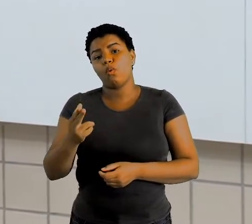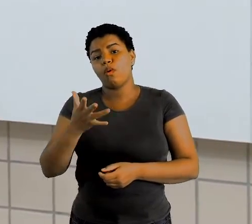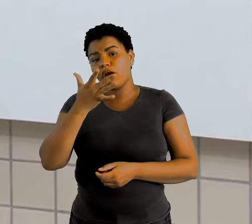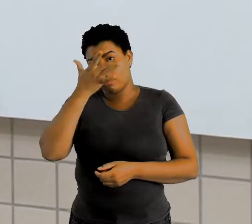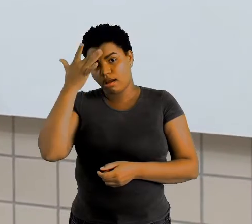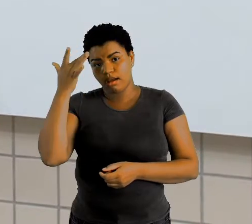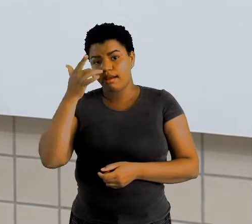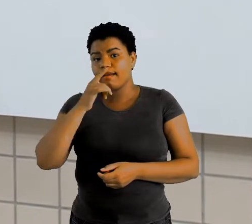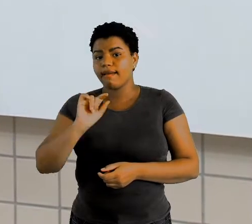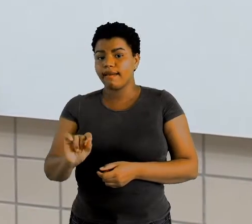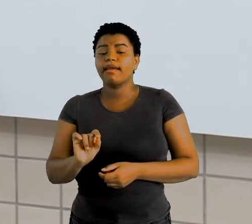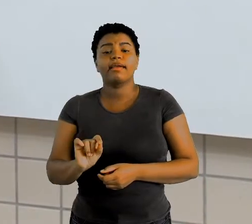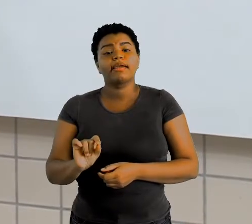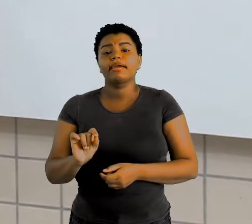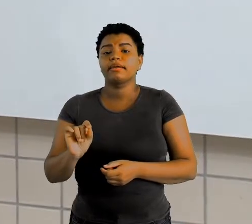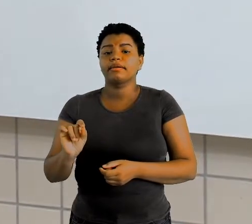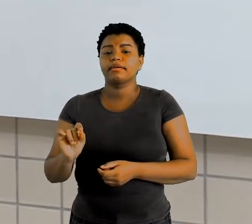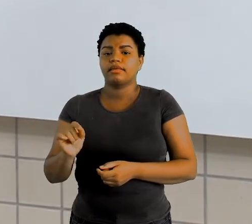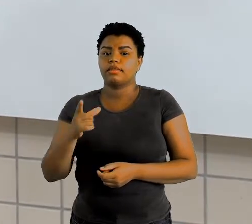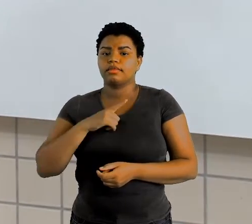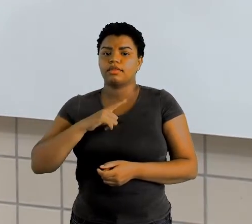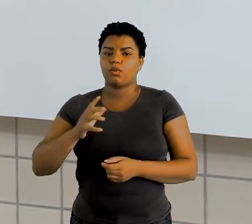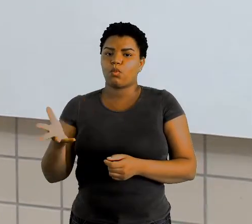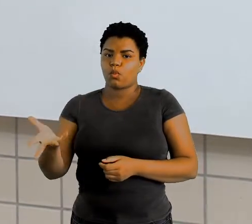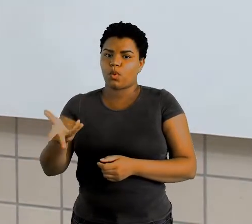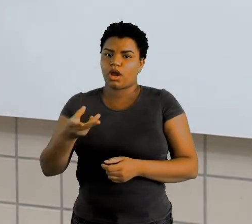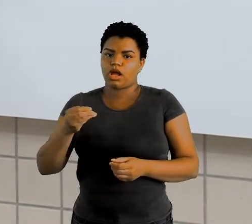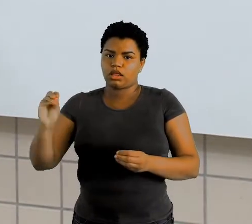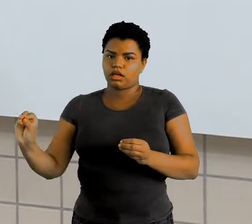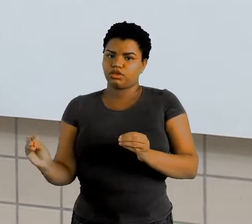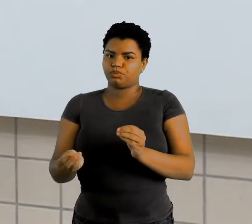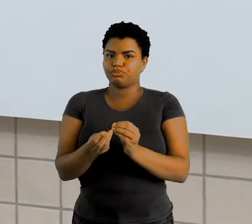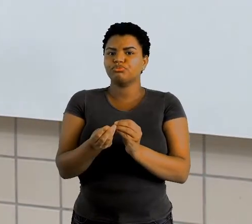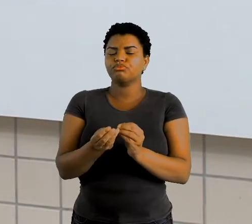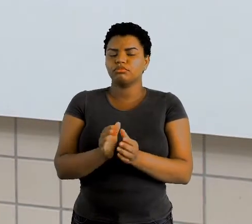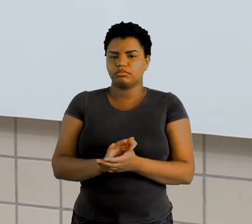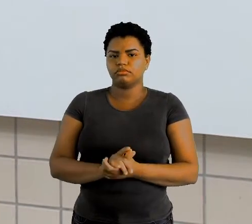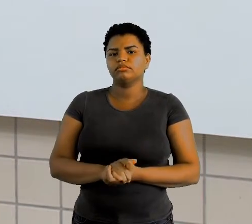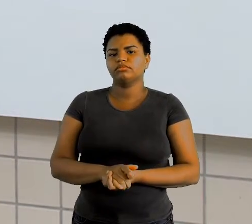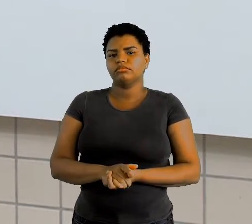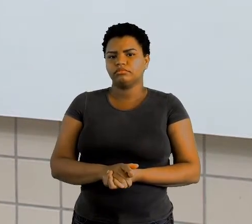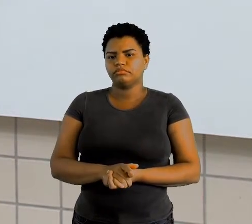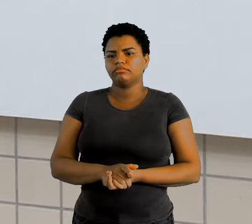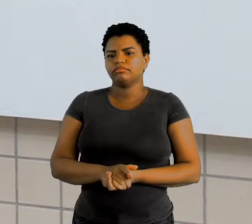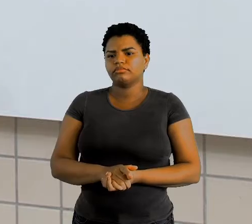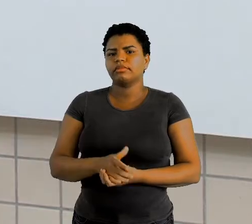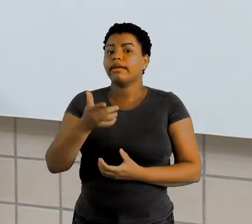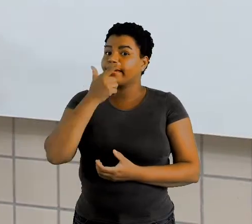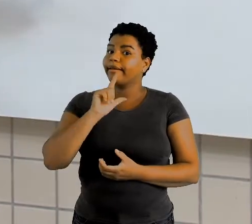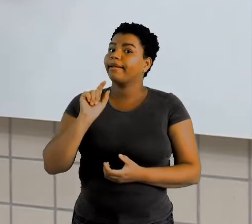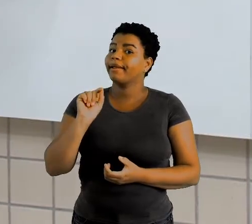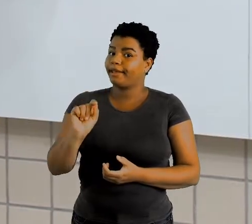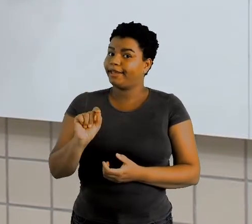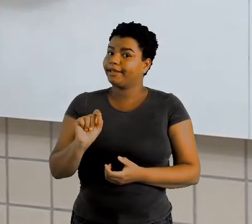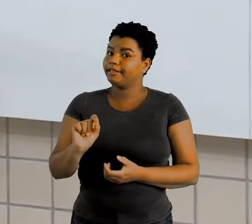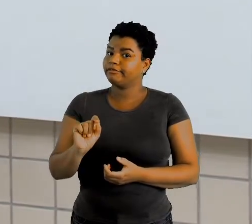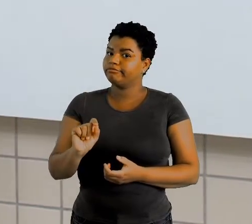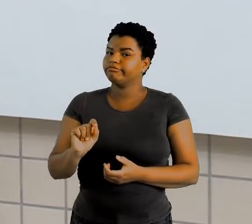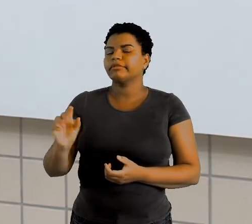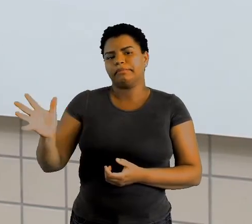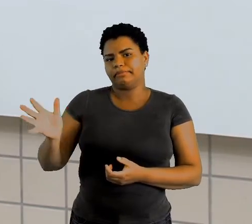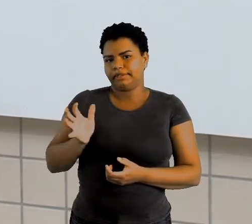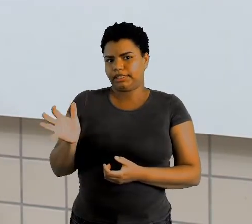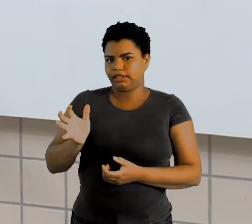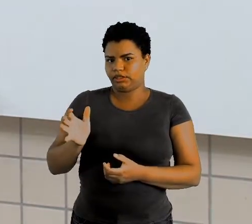uma qualidade? Quem ou o que? Nesse caso, quem? O mercador.